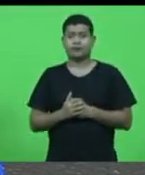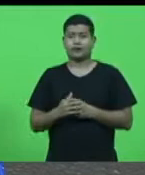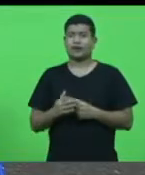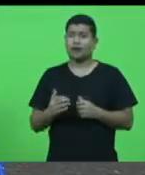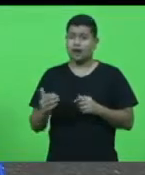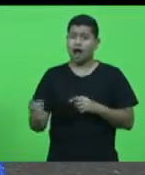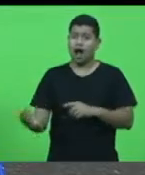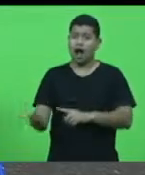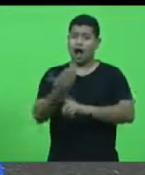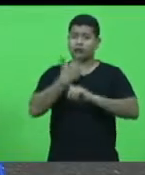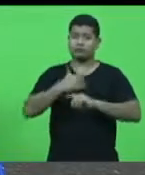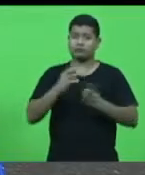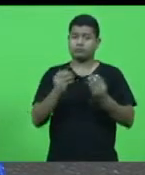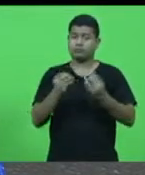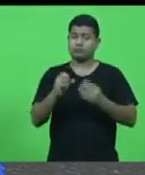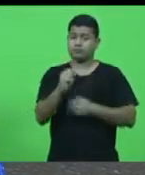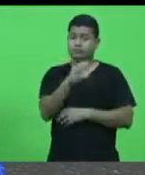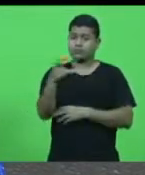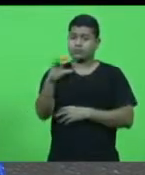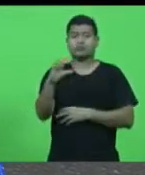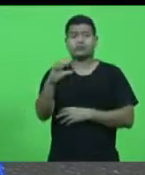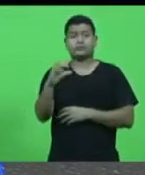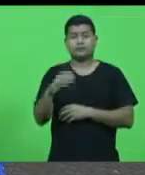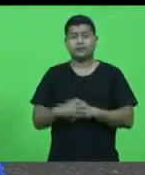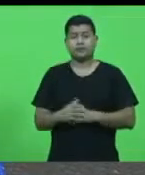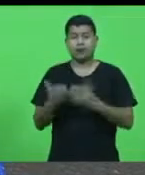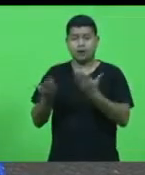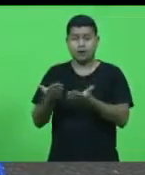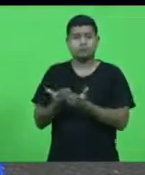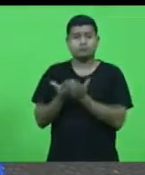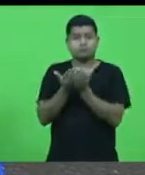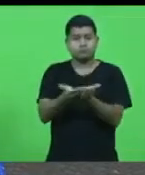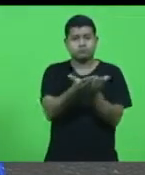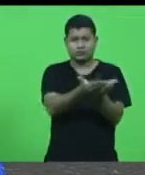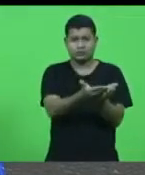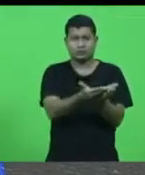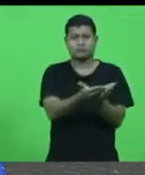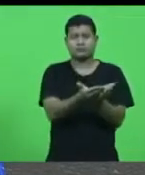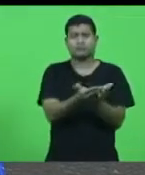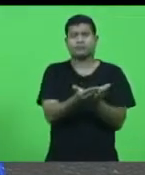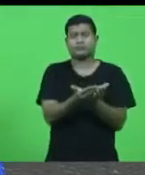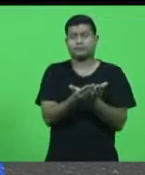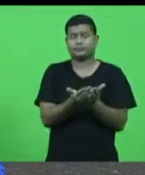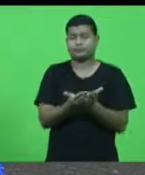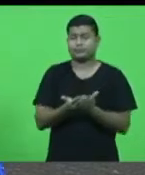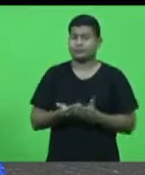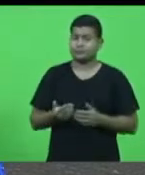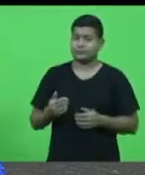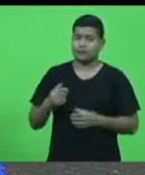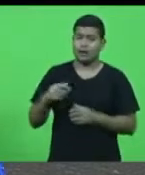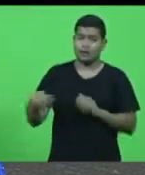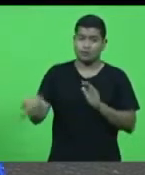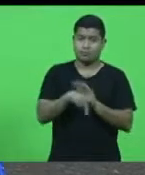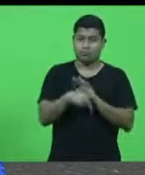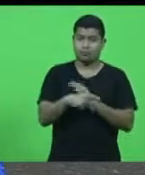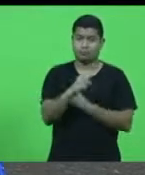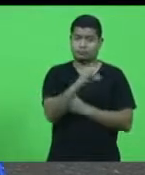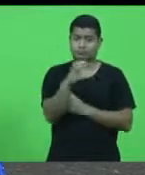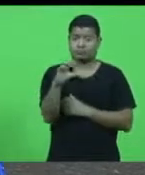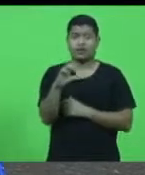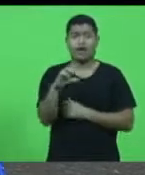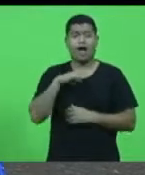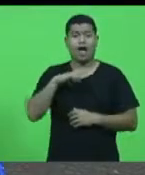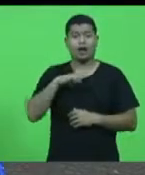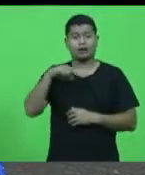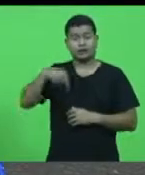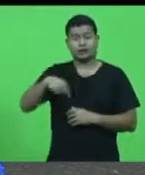Os portos Santa Catarina com cinco portos